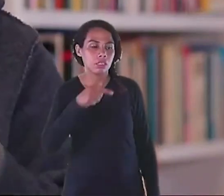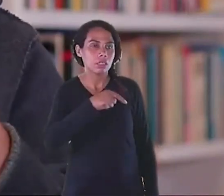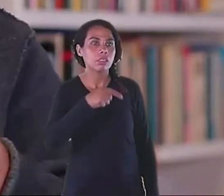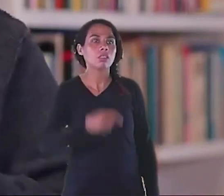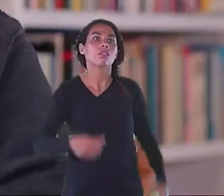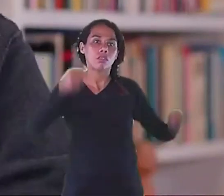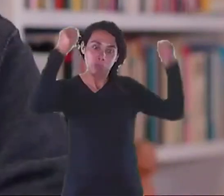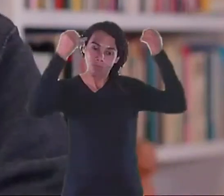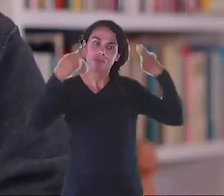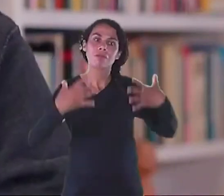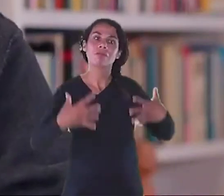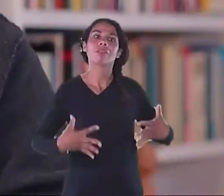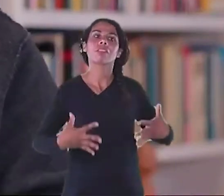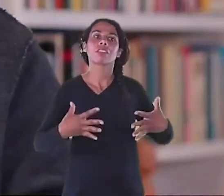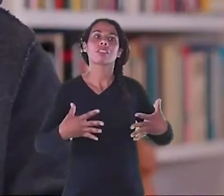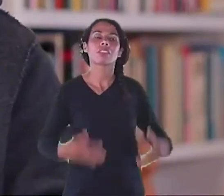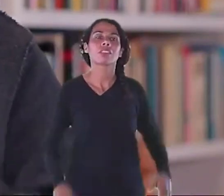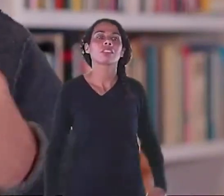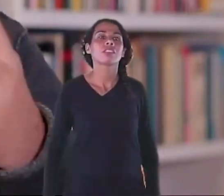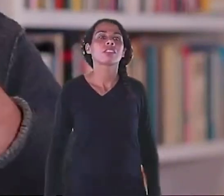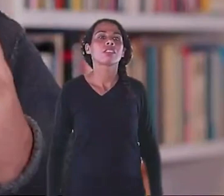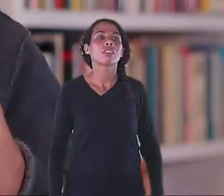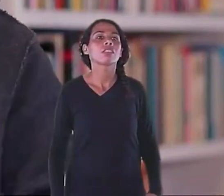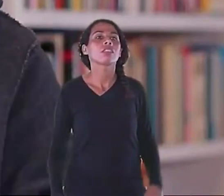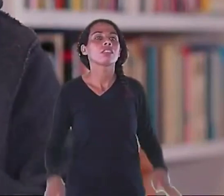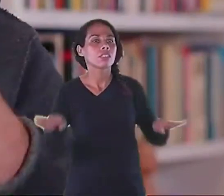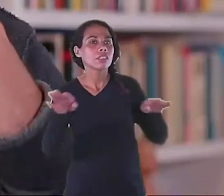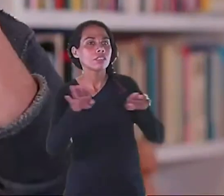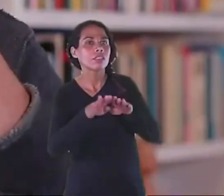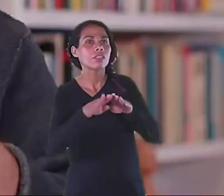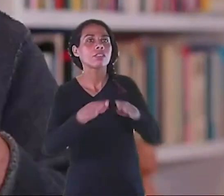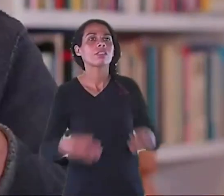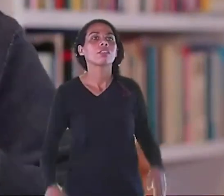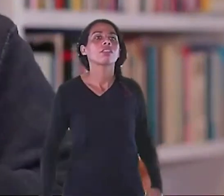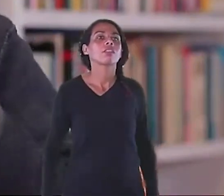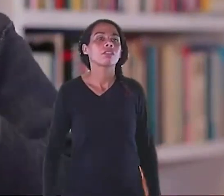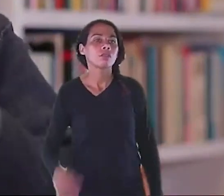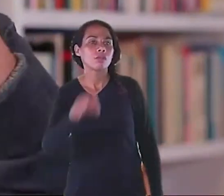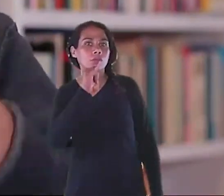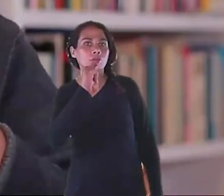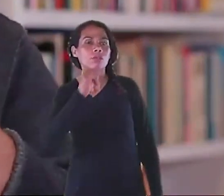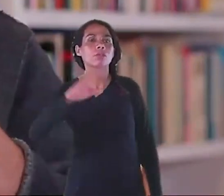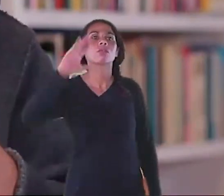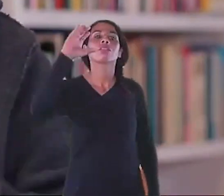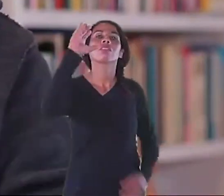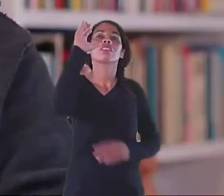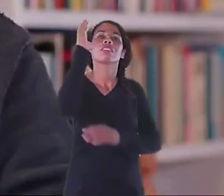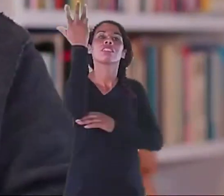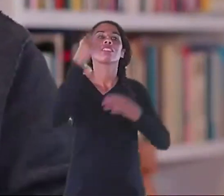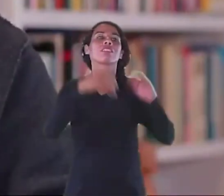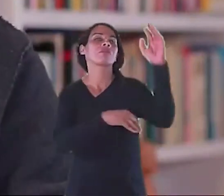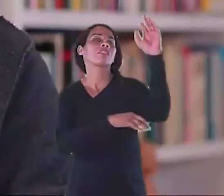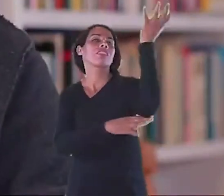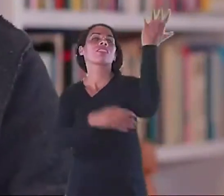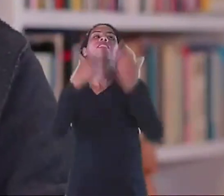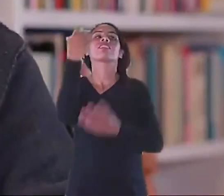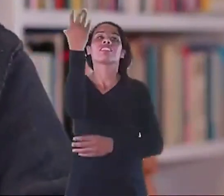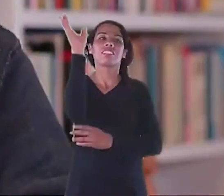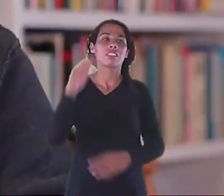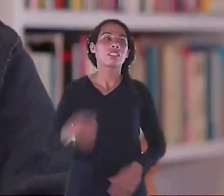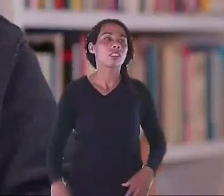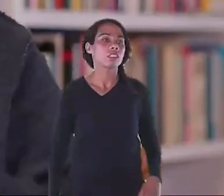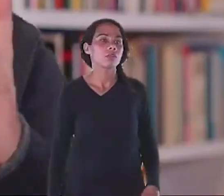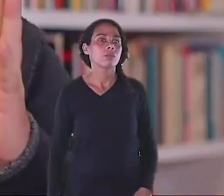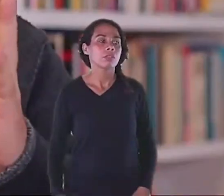Essa coisa da natureza, de pedra azul, entre outras coisas, é bom de falar, bom de conversar e bom de escrever.